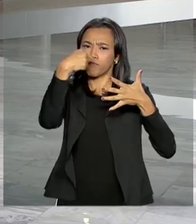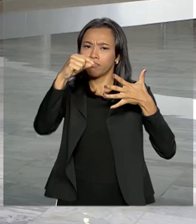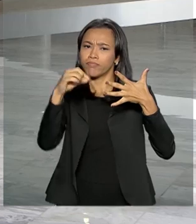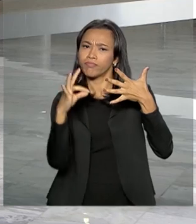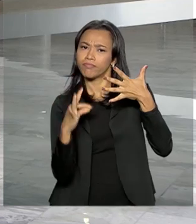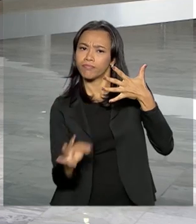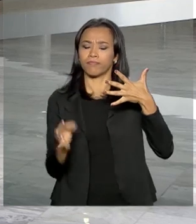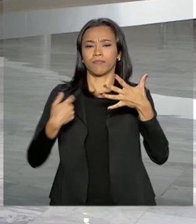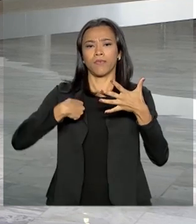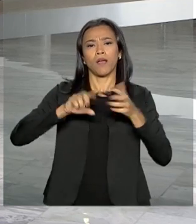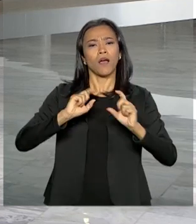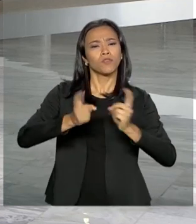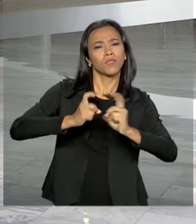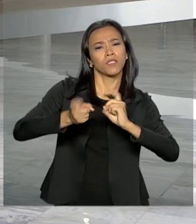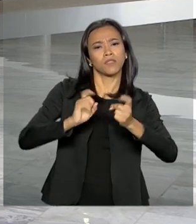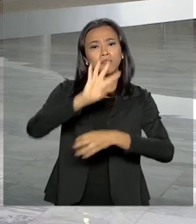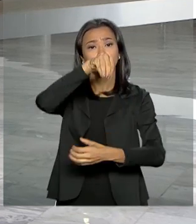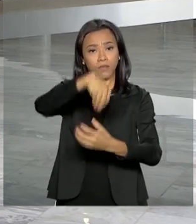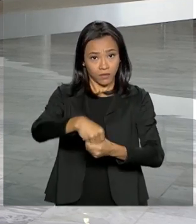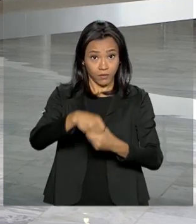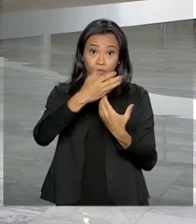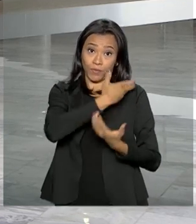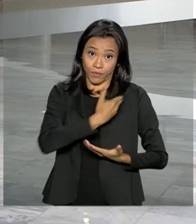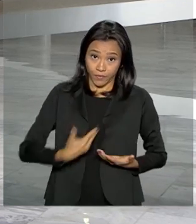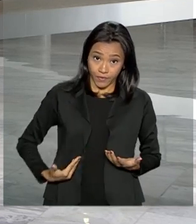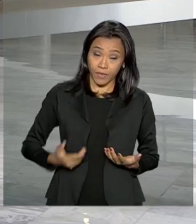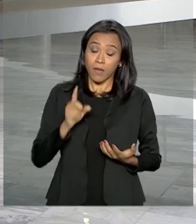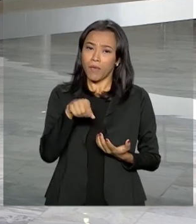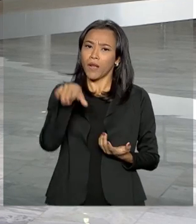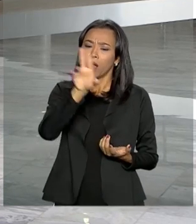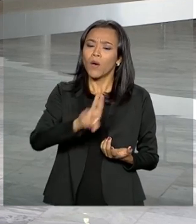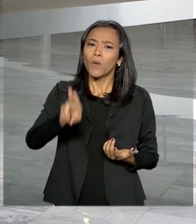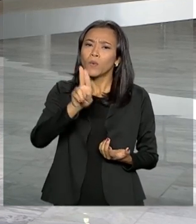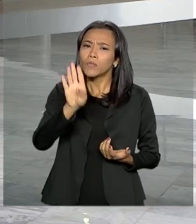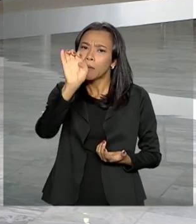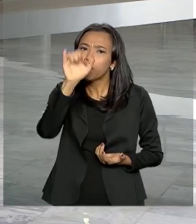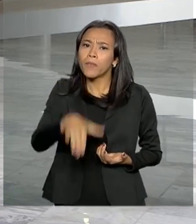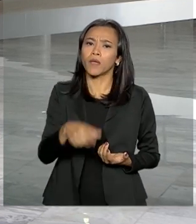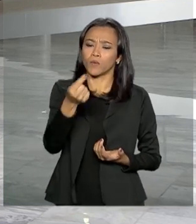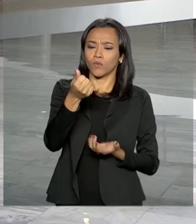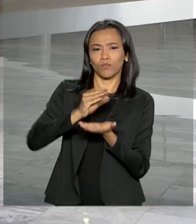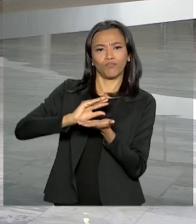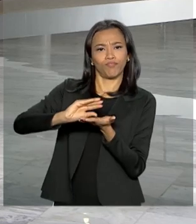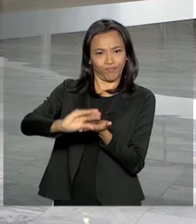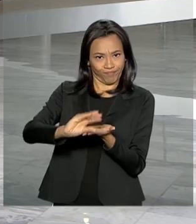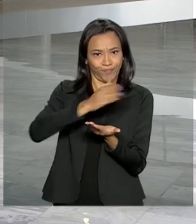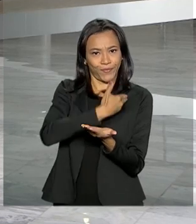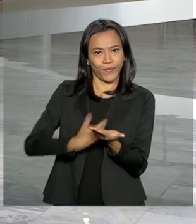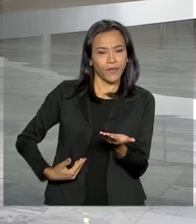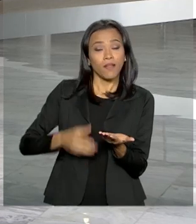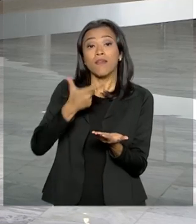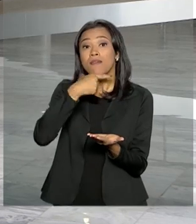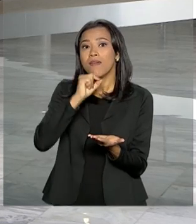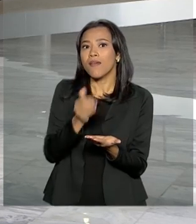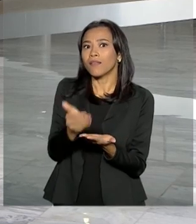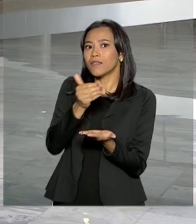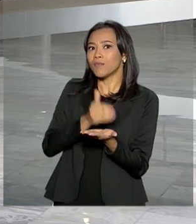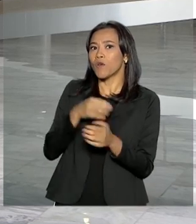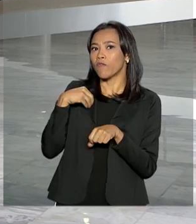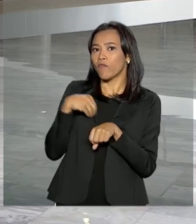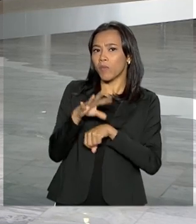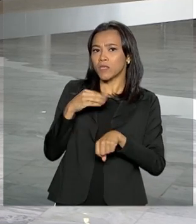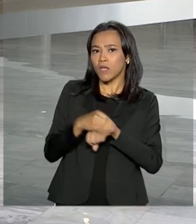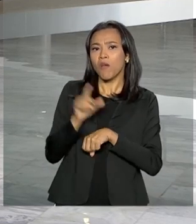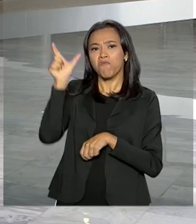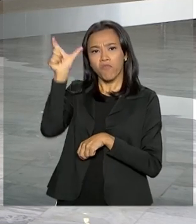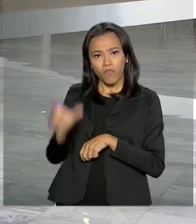práticas na administração pública para a otimização de recursos. Quem adiantou essa informação foi o ministro-chefe